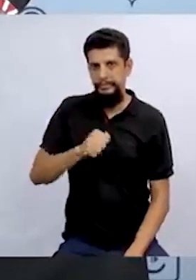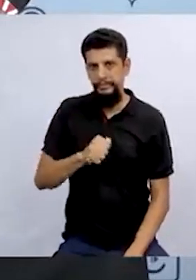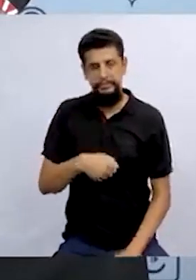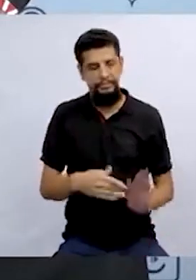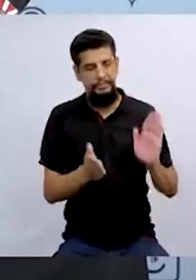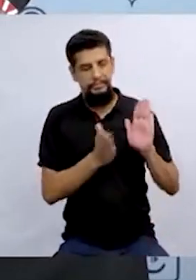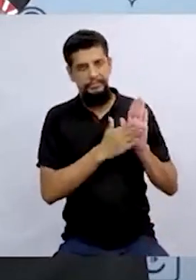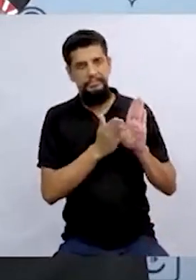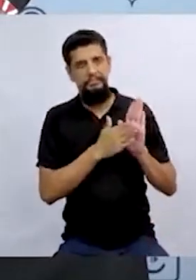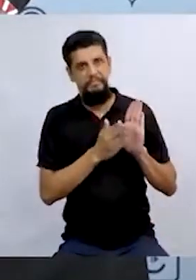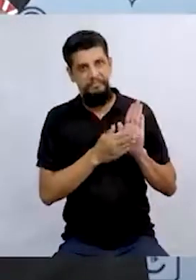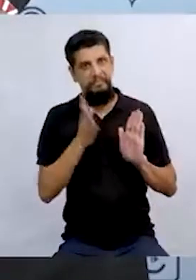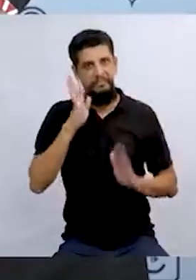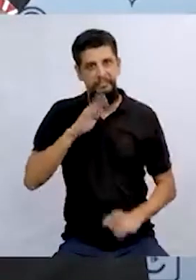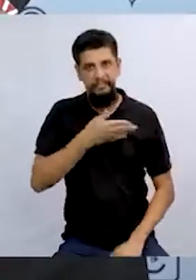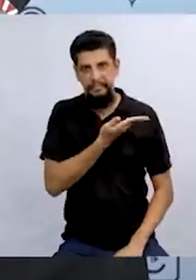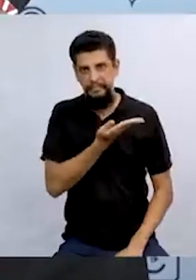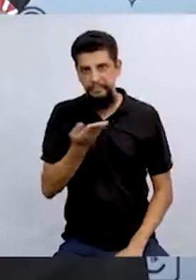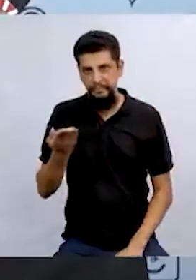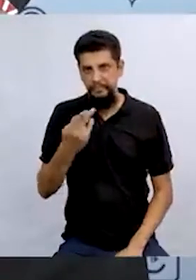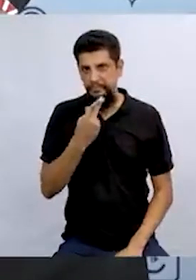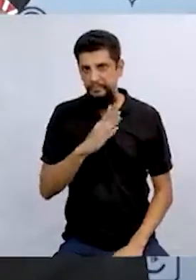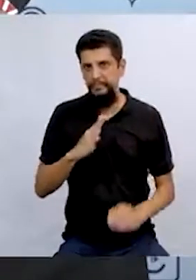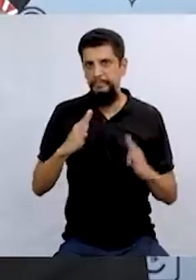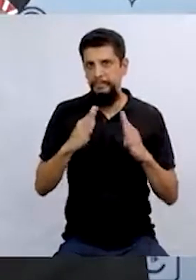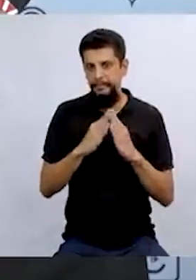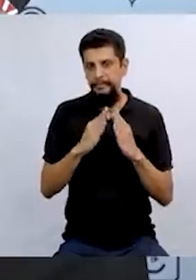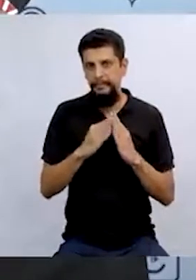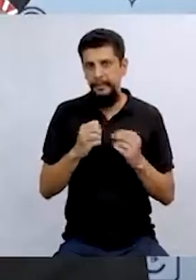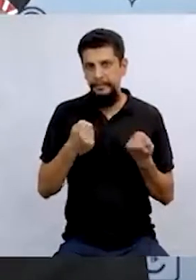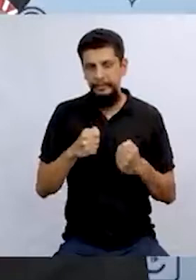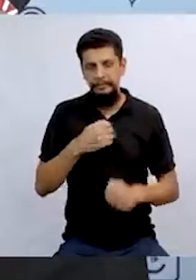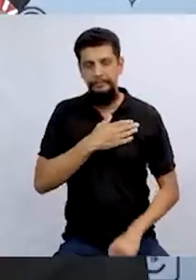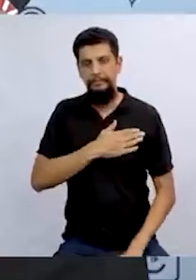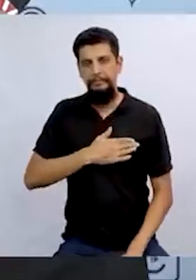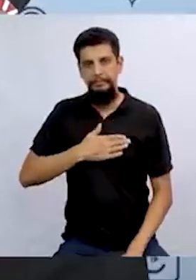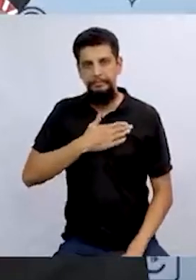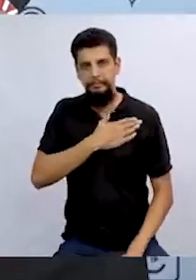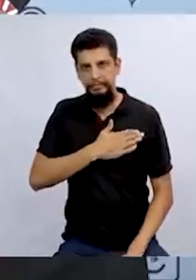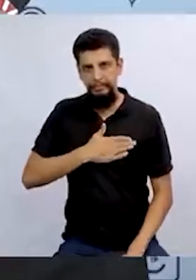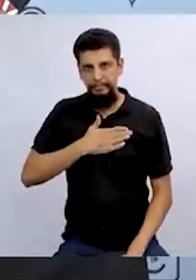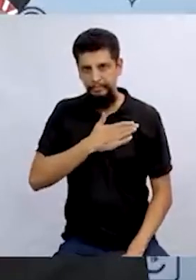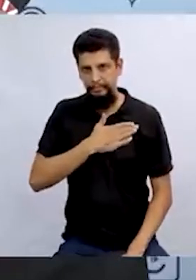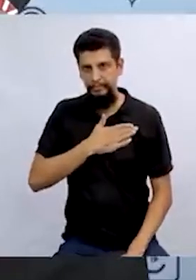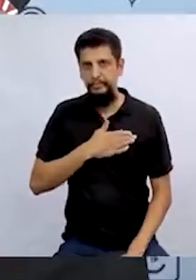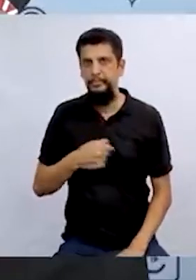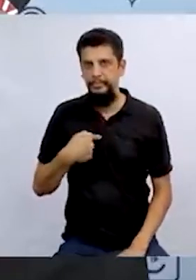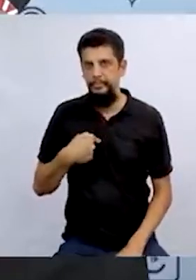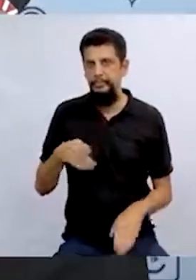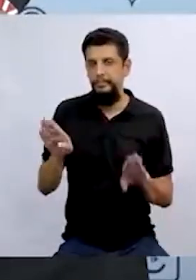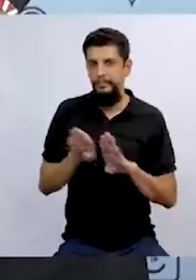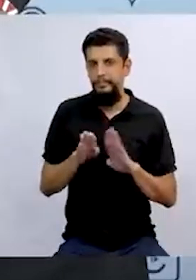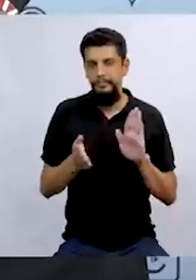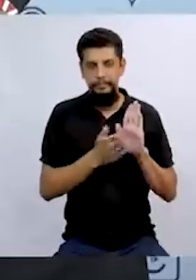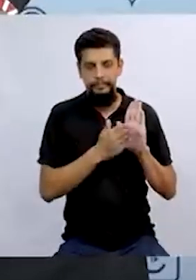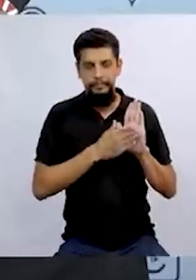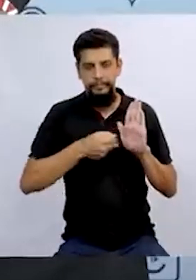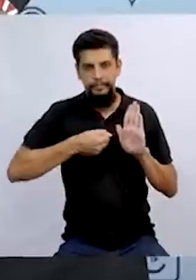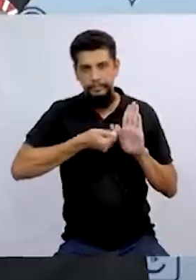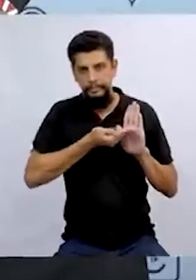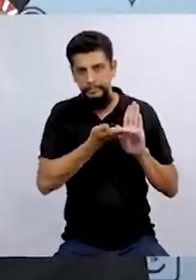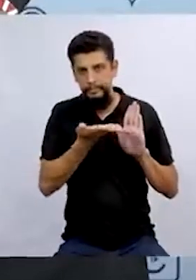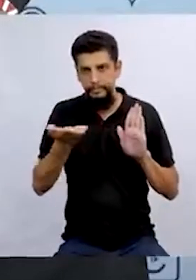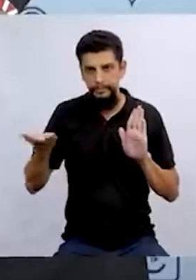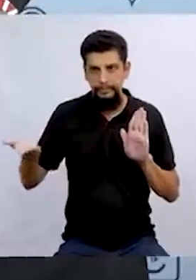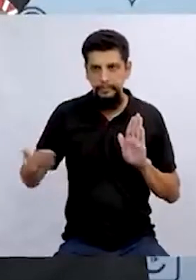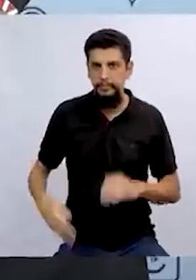Luíza, tua proposta. E você aí de casa também deve ter gostado muito, né? Eu também propus